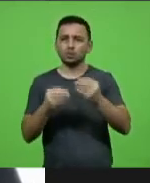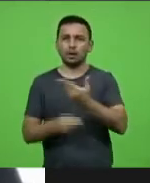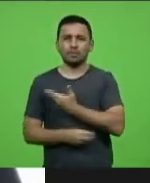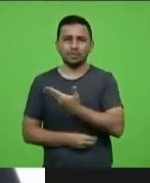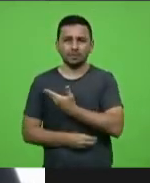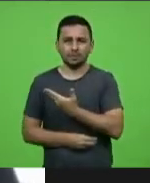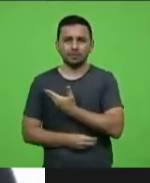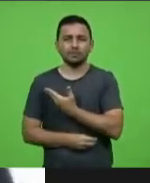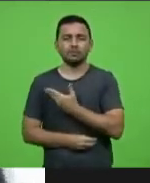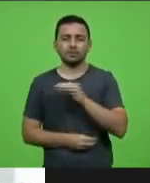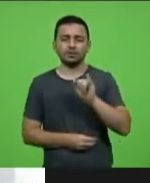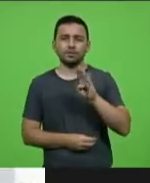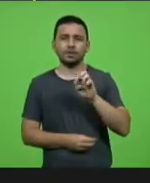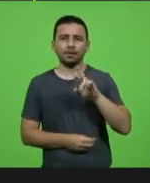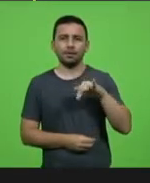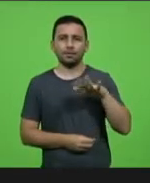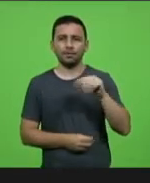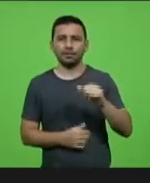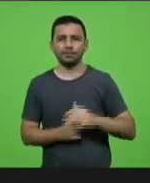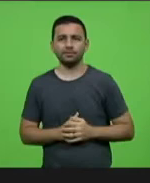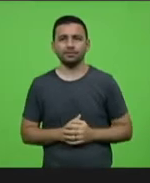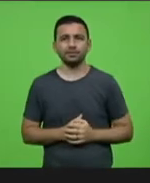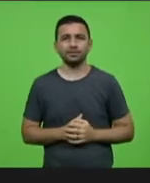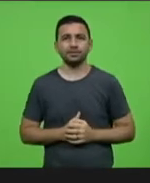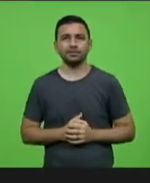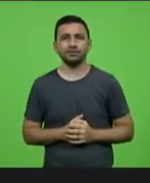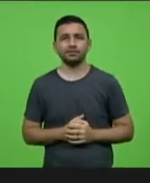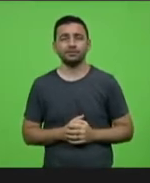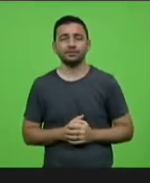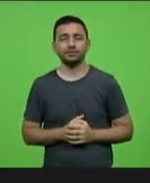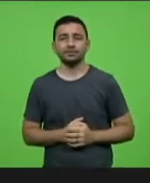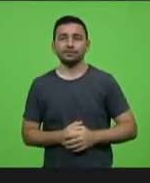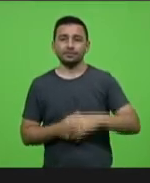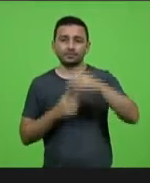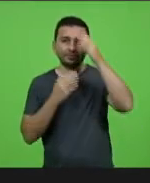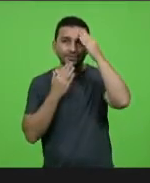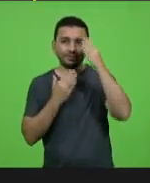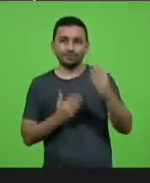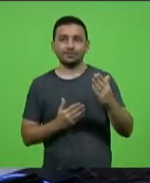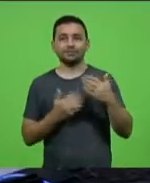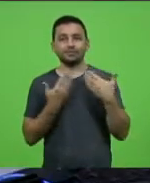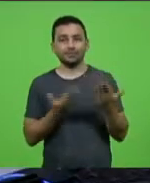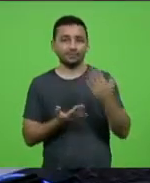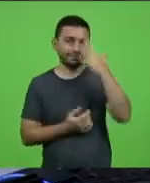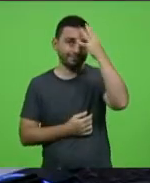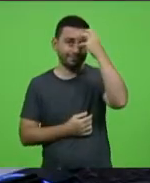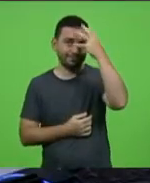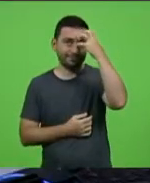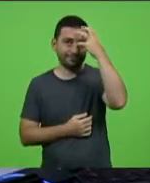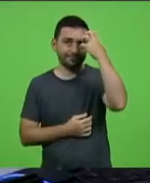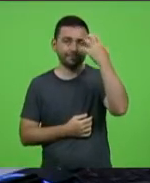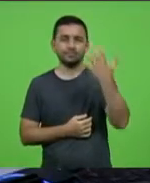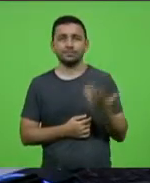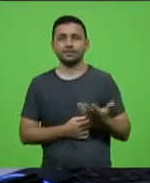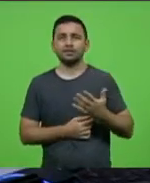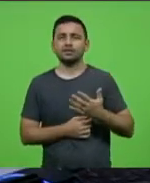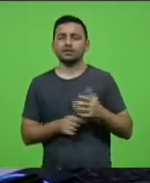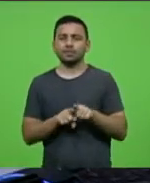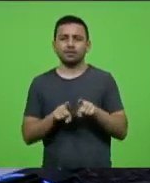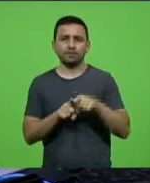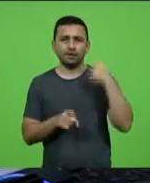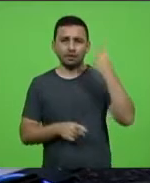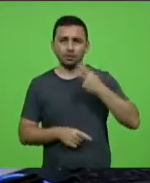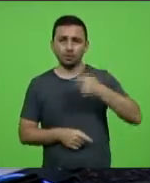87 anos. Obrigado, Gerri. Obrigado, deputado Ismael. Bem lembrado o nosso sempre vereador Newton Pinto com sete